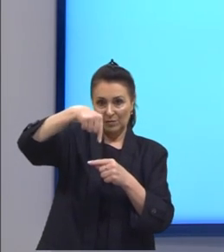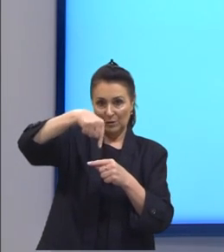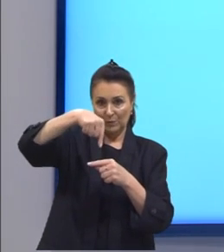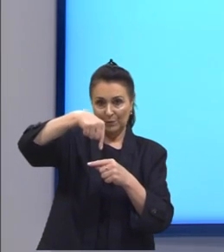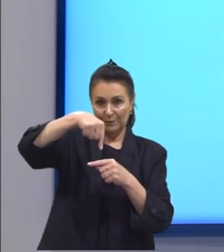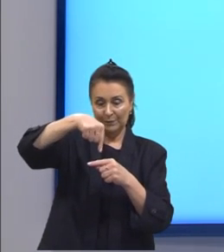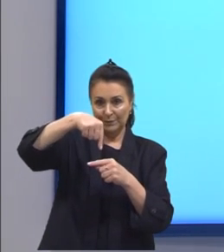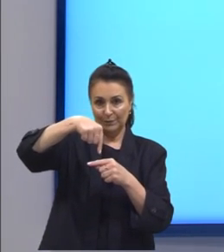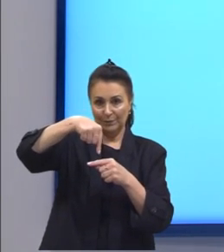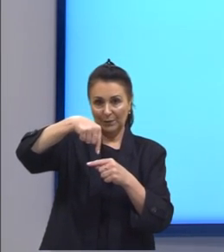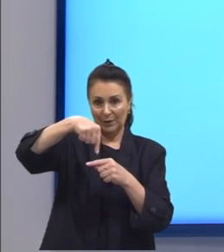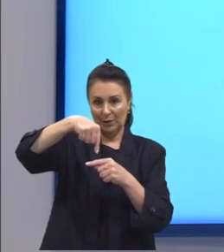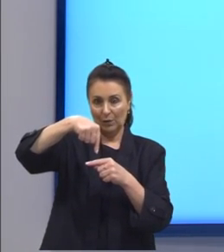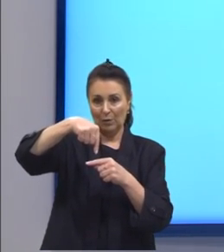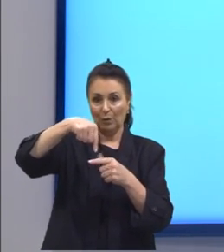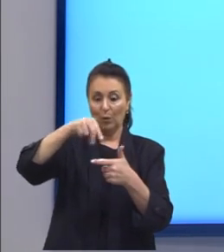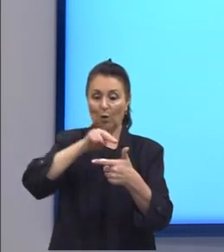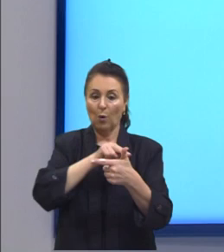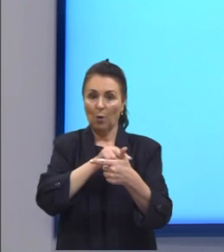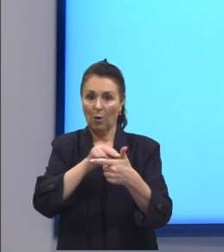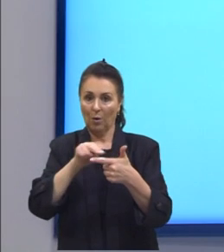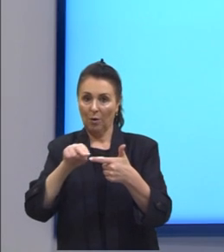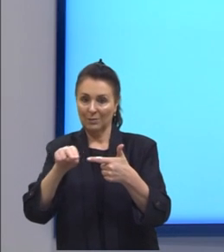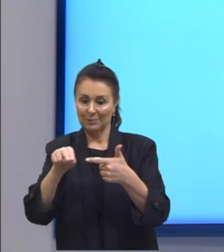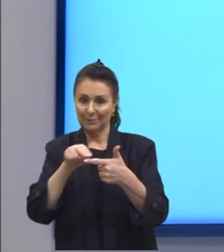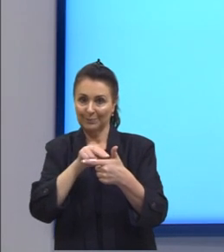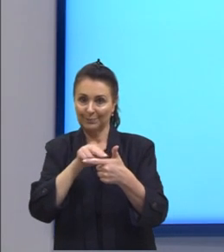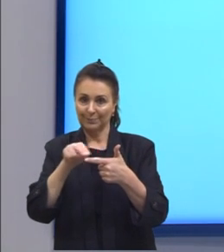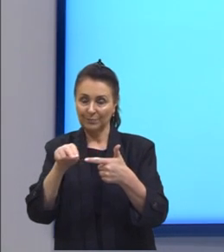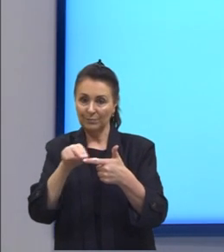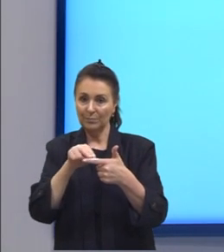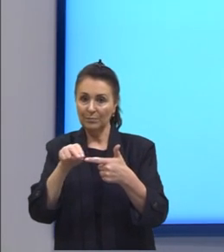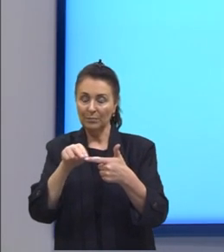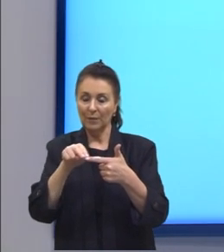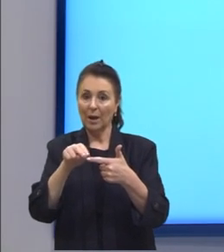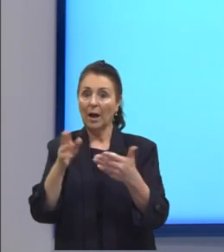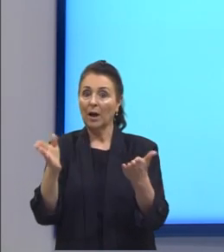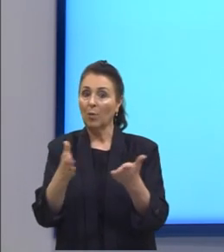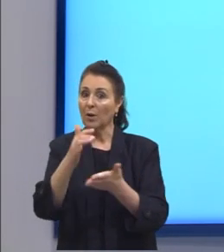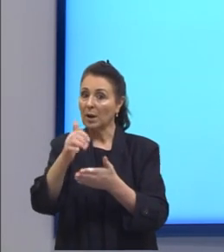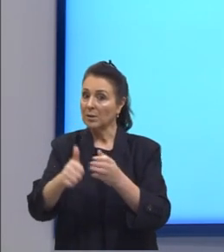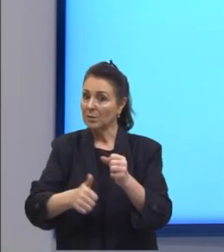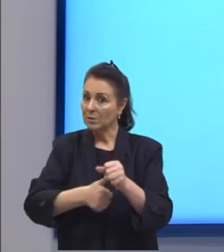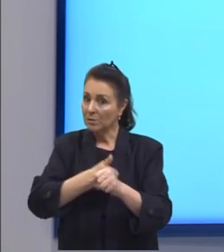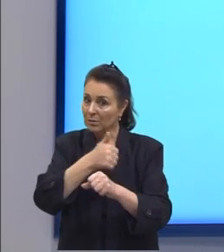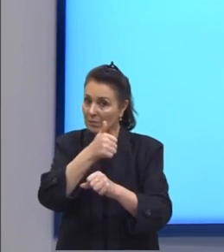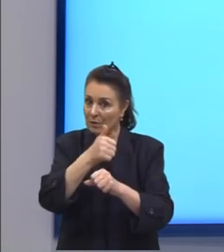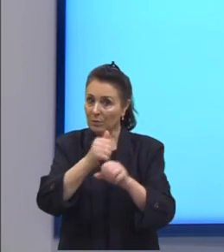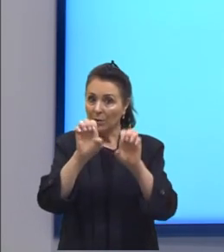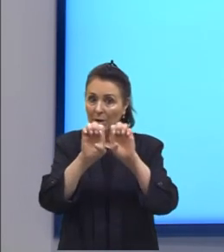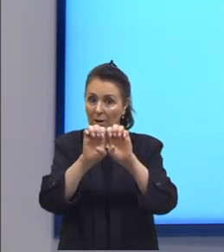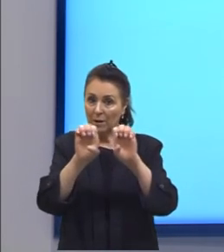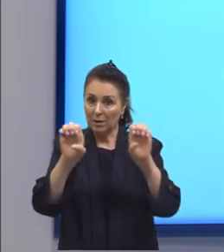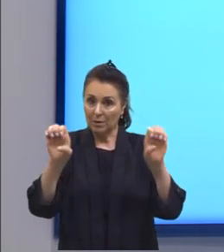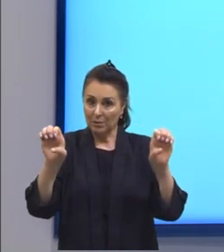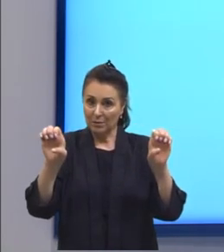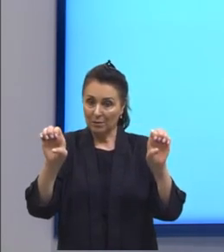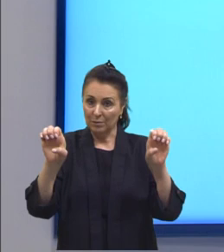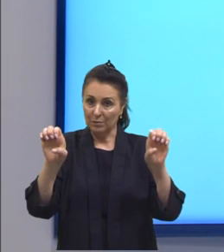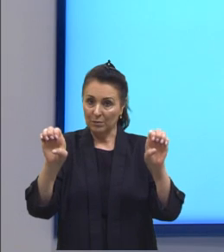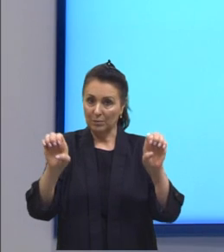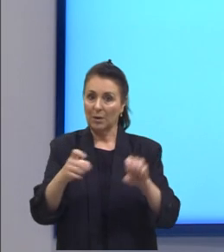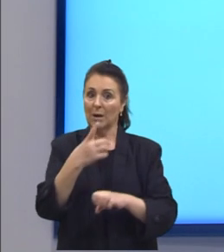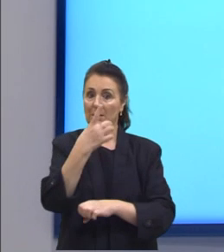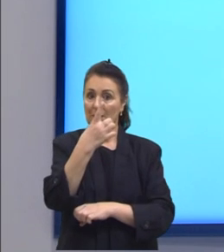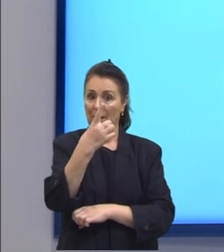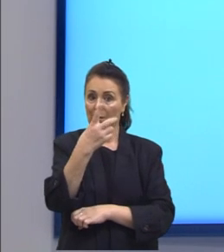do valor do cosseno esse valor nós vamos substituir aqui na nossa equação no lugar do cosseno de